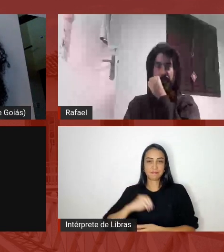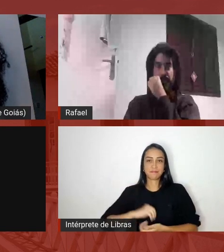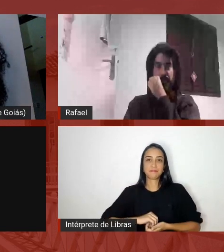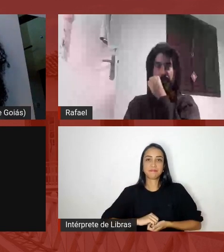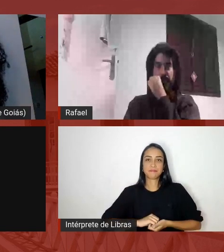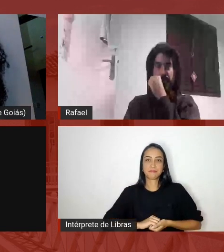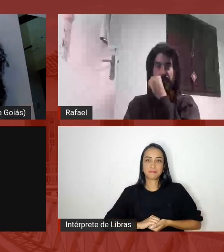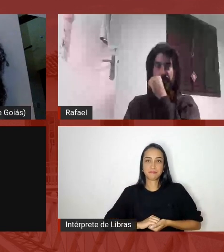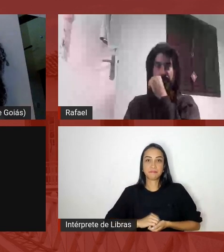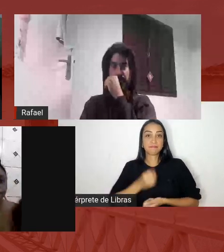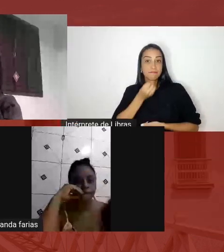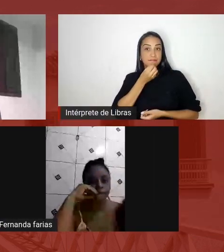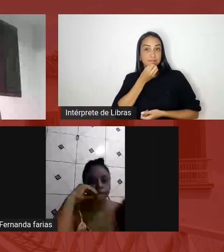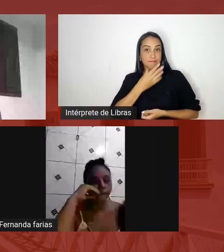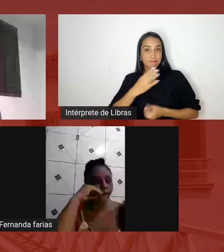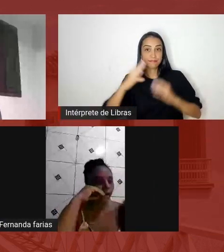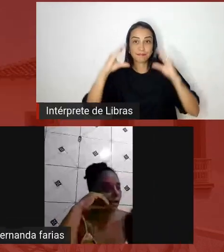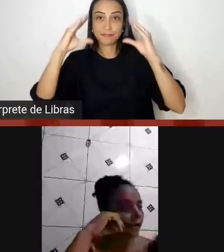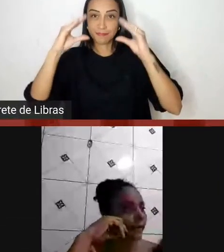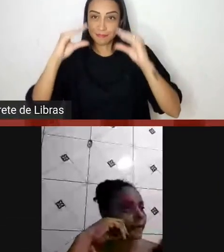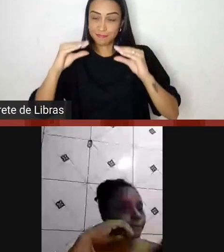boa noite Murilo